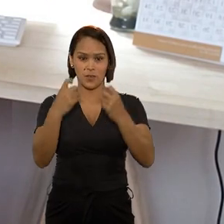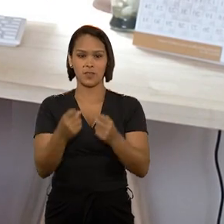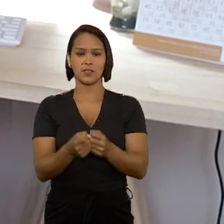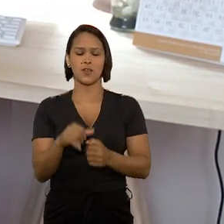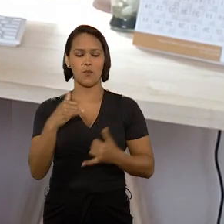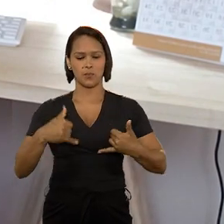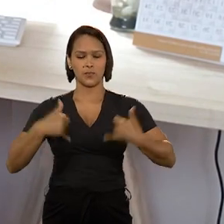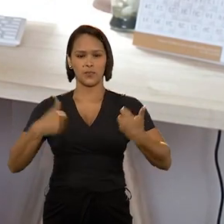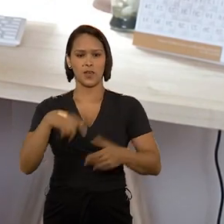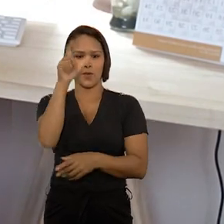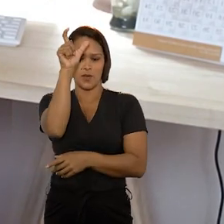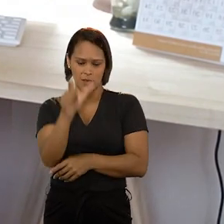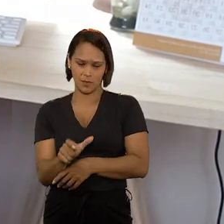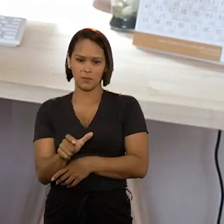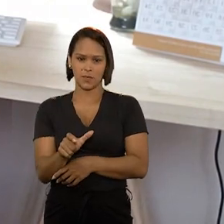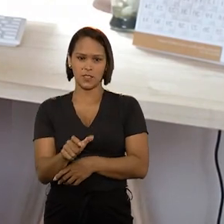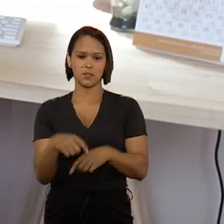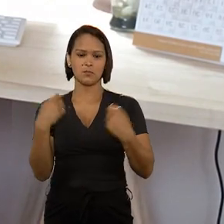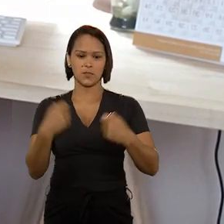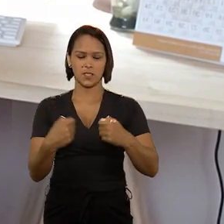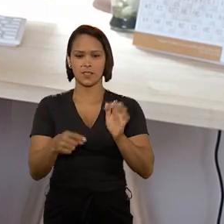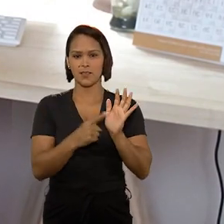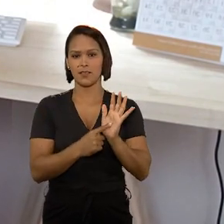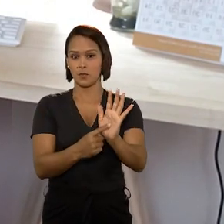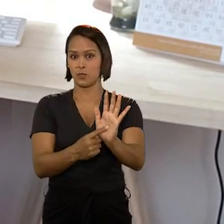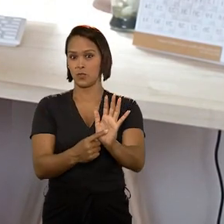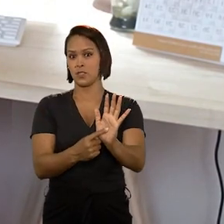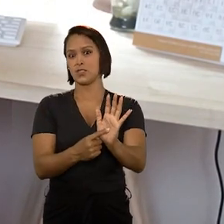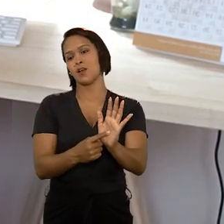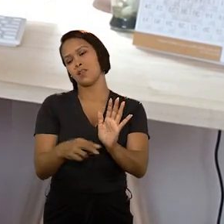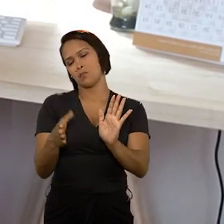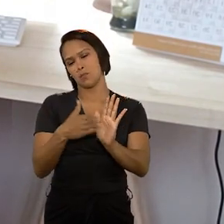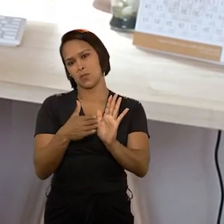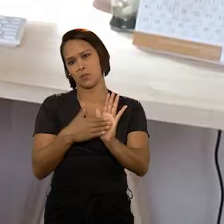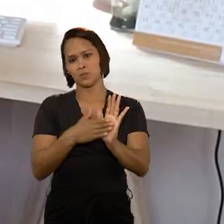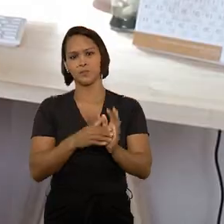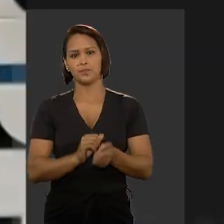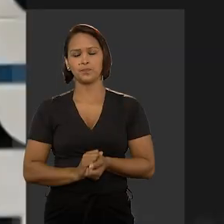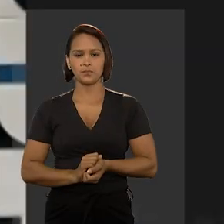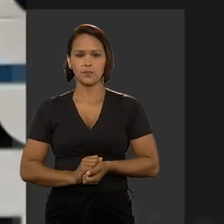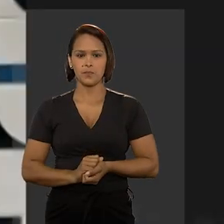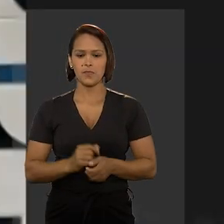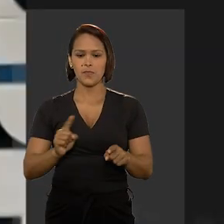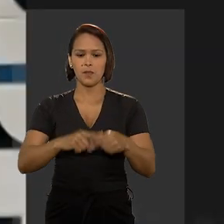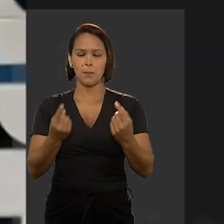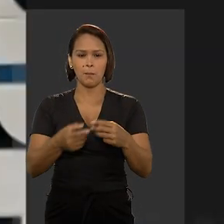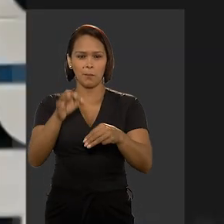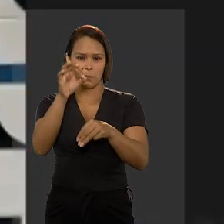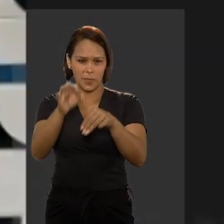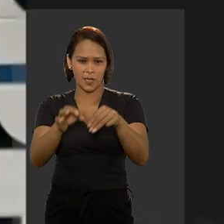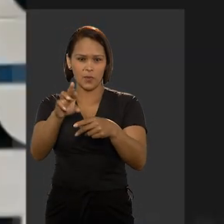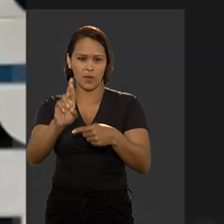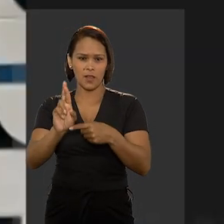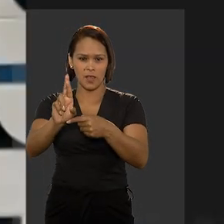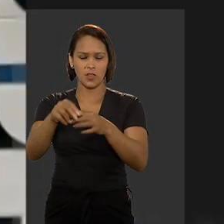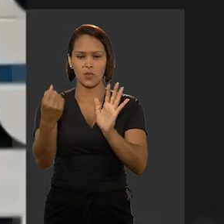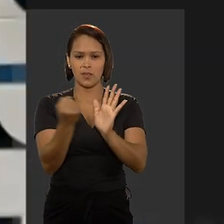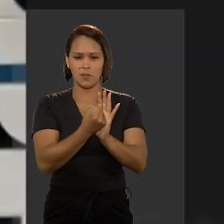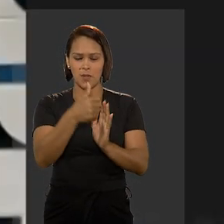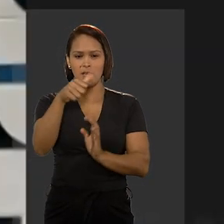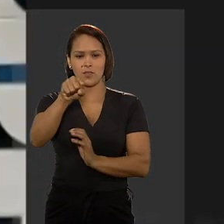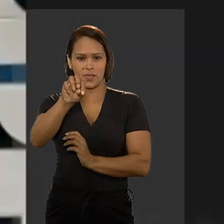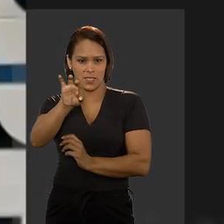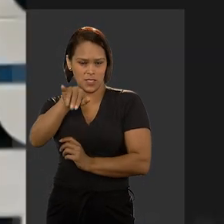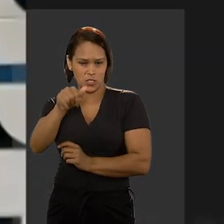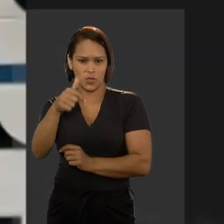à honra e à imagem deveria ser concretamente demonstrada pelo titular. Para o relator do recurso do proprietário da marca no